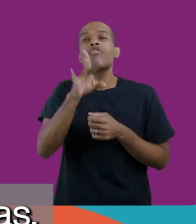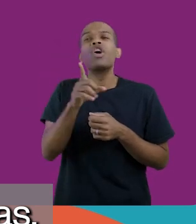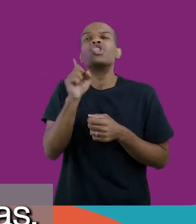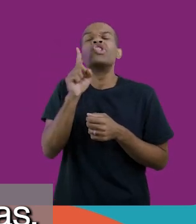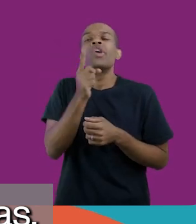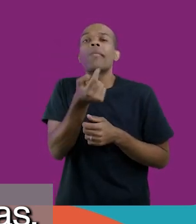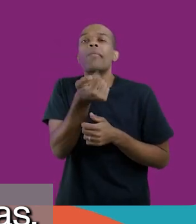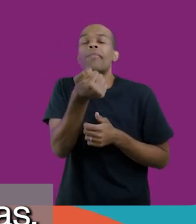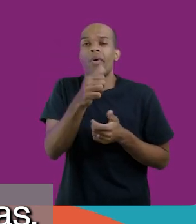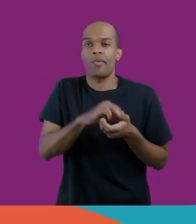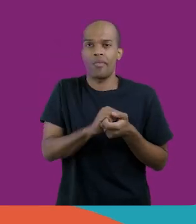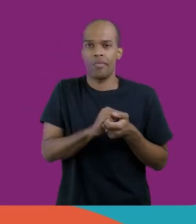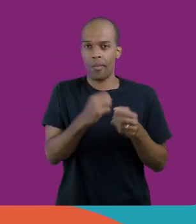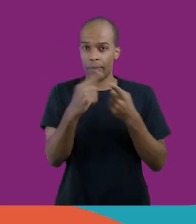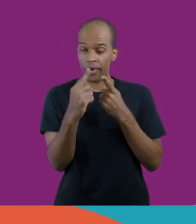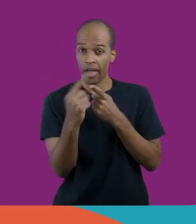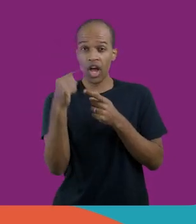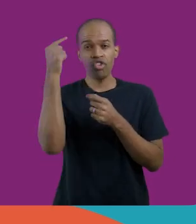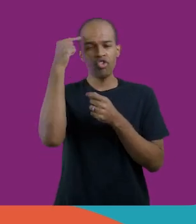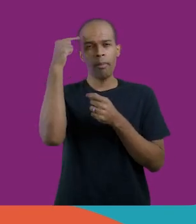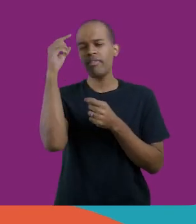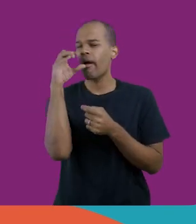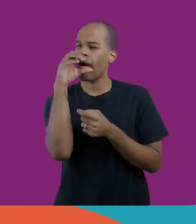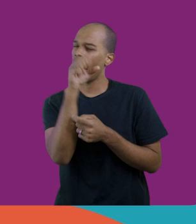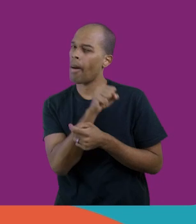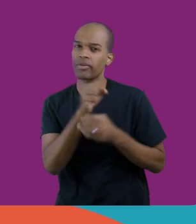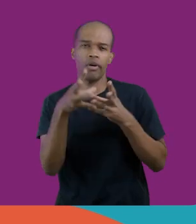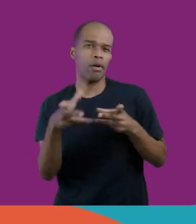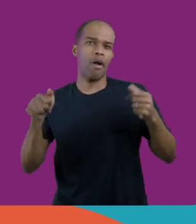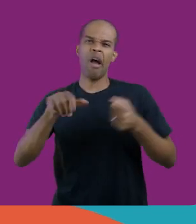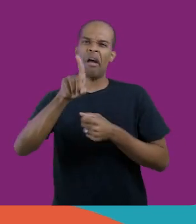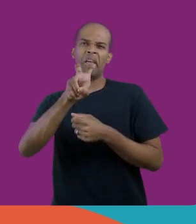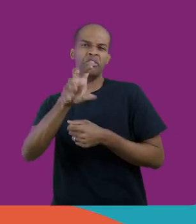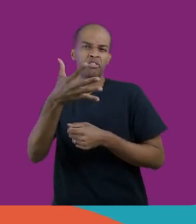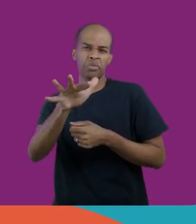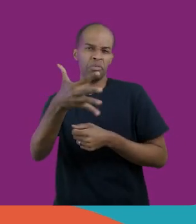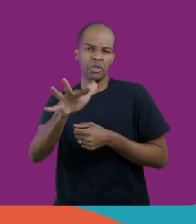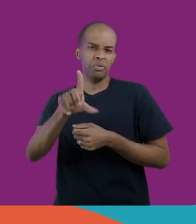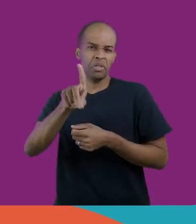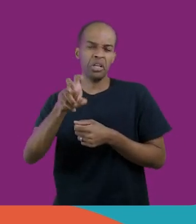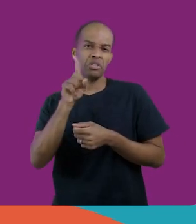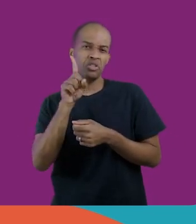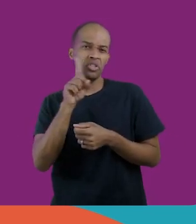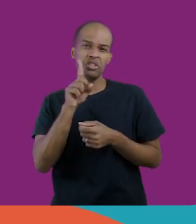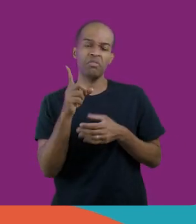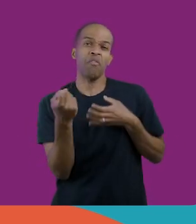poucos dias, porque a gente achava que ia passar no máximo uns 15 dias, e logo, logo a gente ia para de volta.